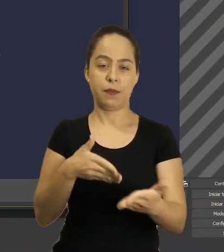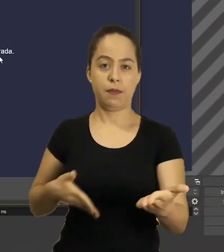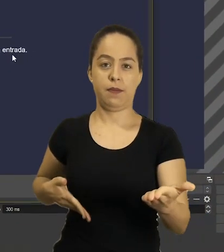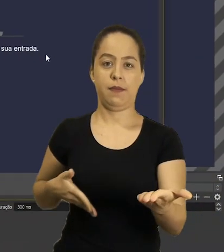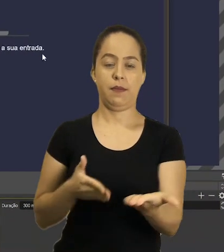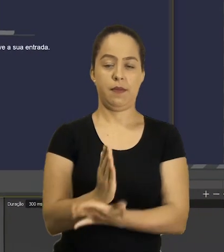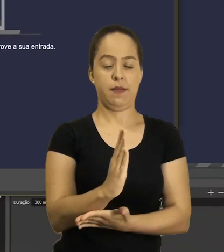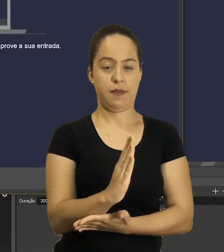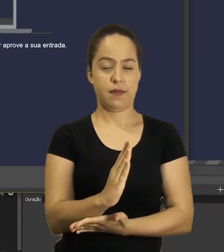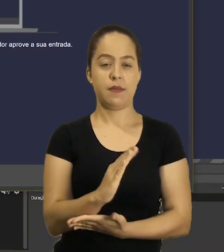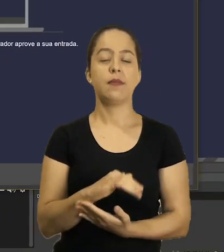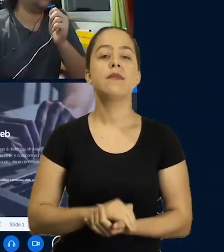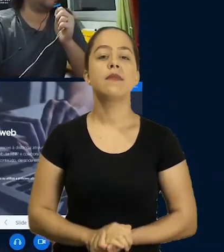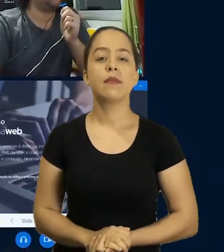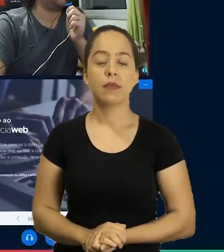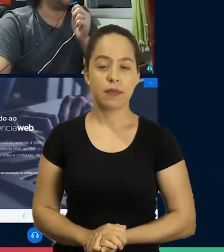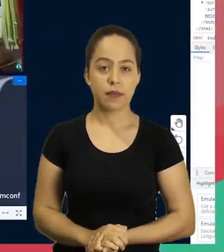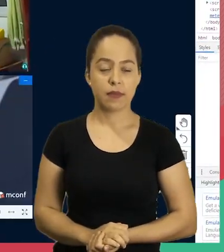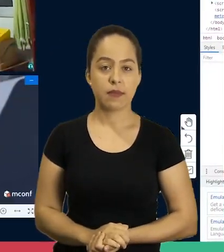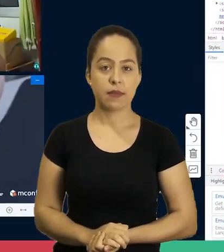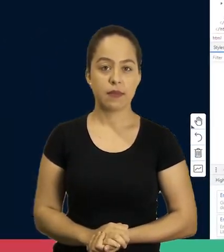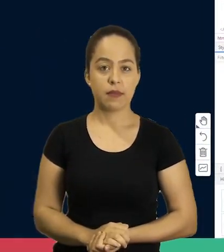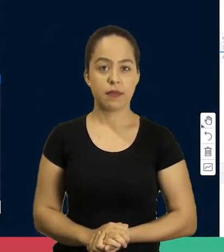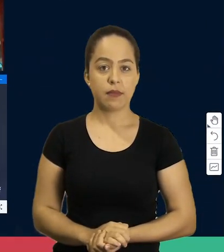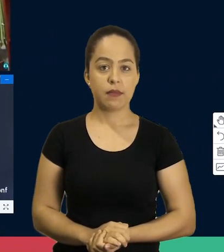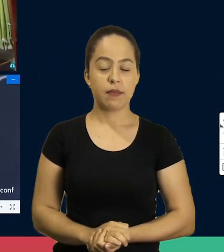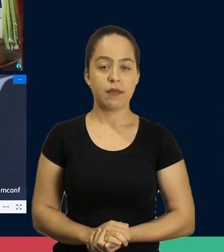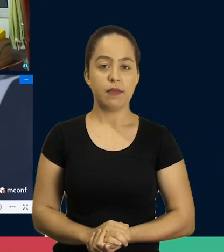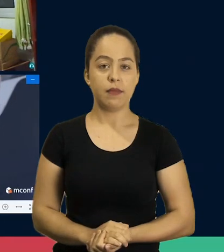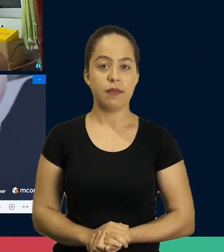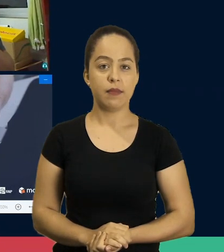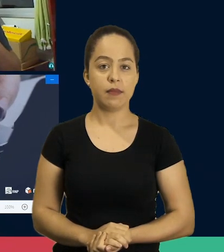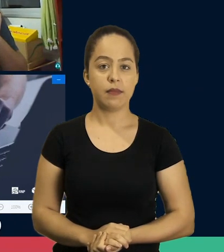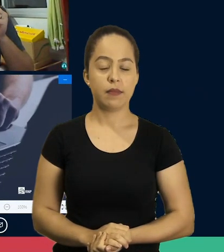Ele vai pedir para aprovar, né? Eu vou aprovar aqui na live.